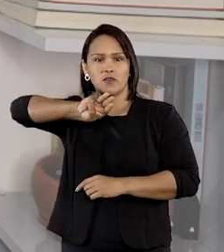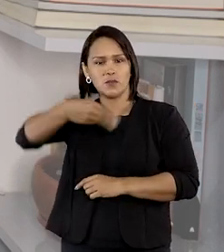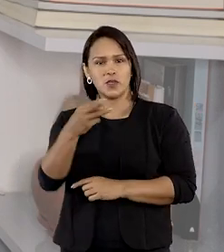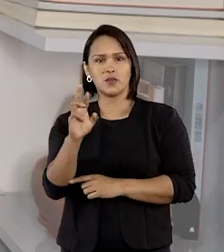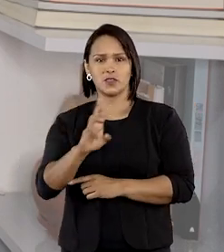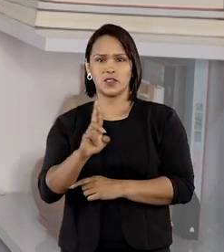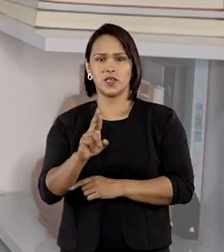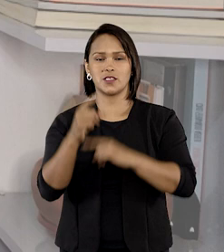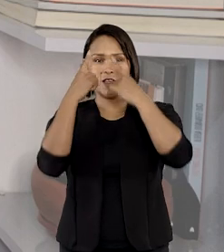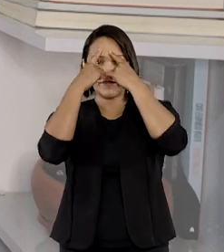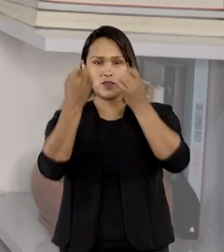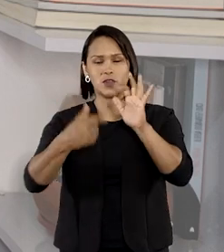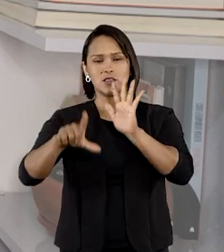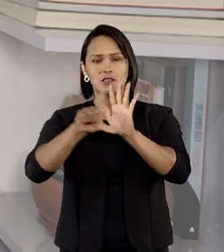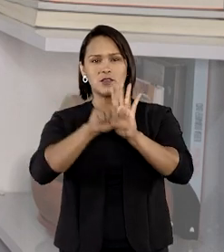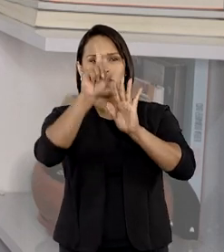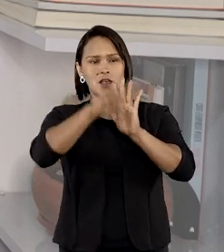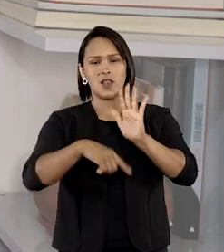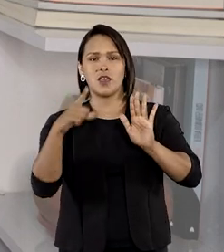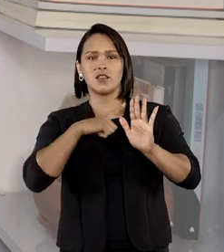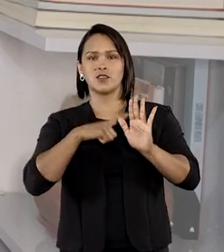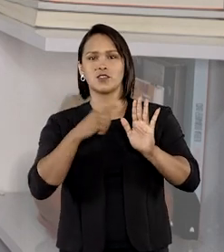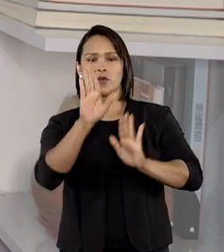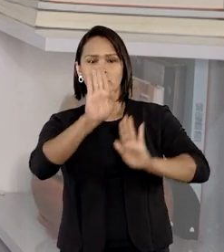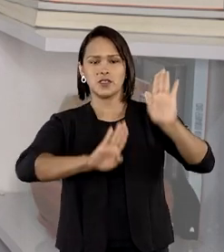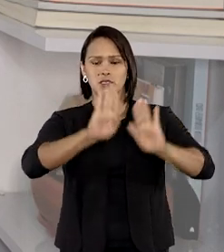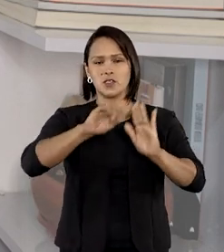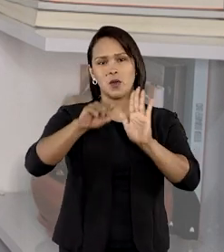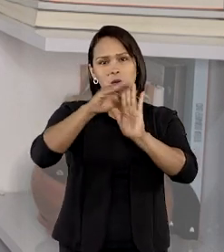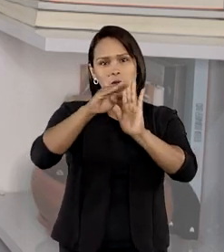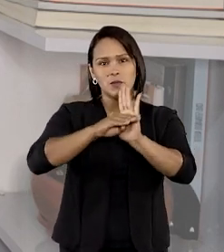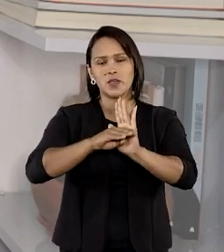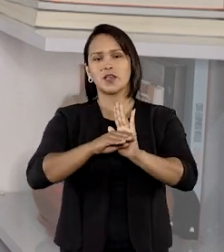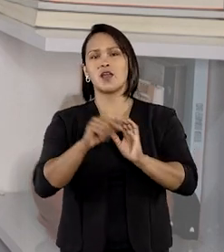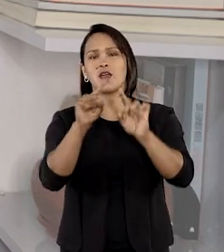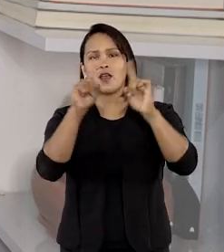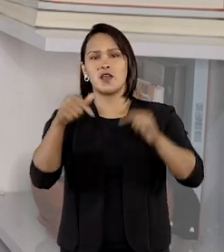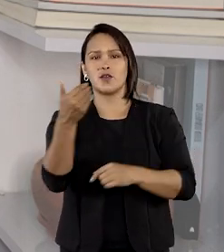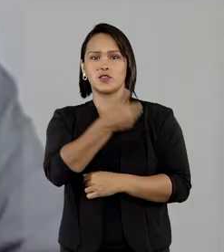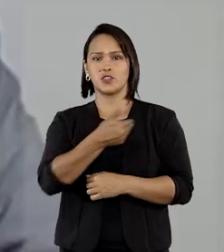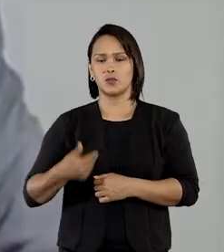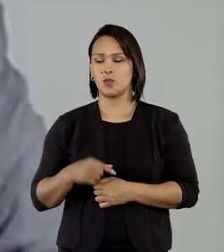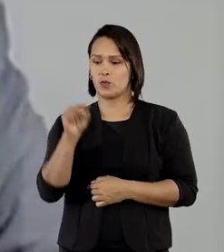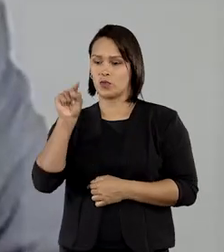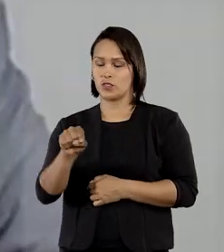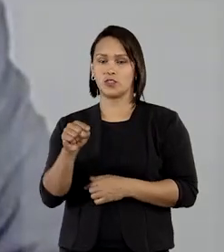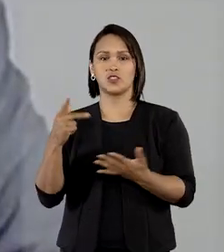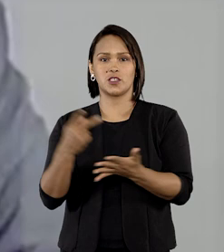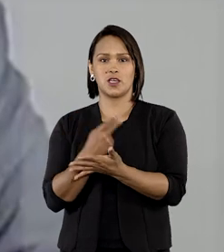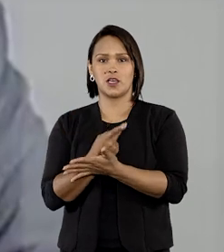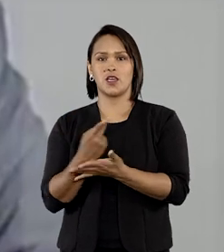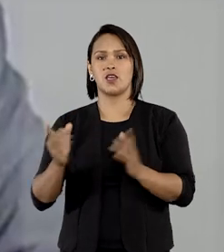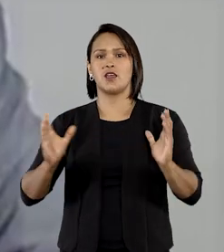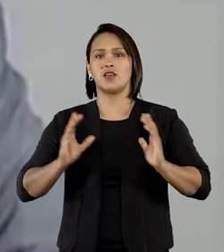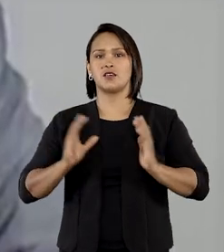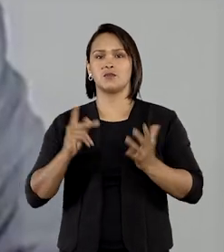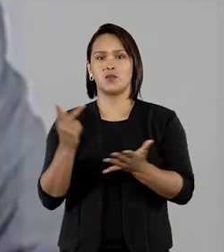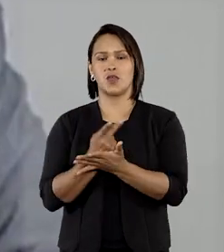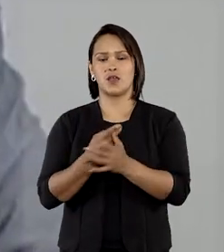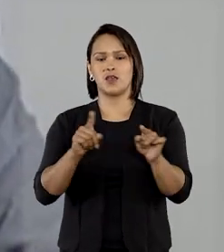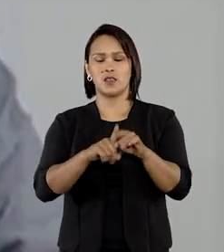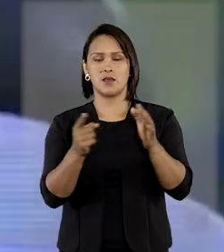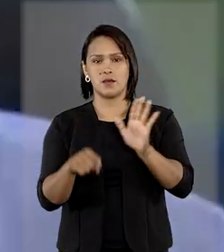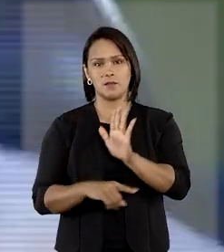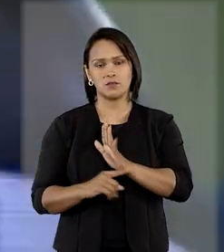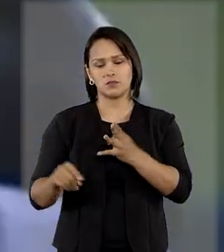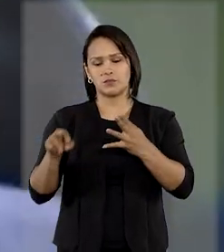dispõe sobre as sanções aplicáveis aos agentes públicos nos casos de enriquecimento ilícito. Em primeiro grau, Arruda foi condenado à